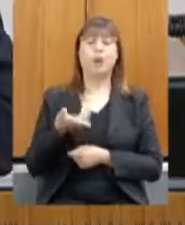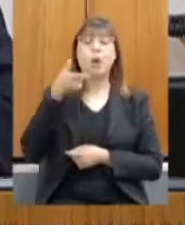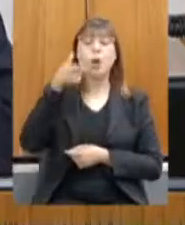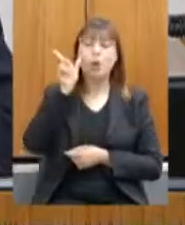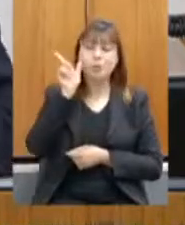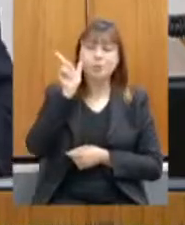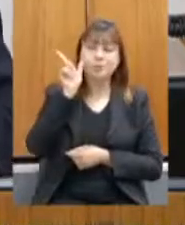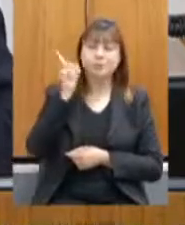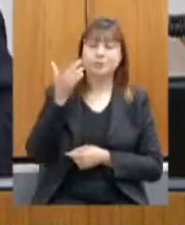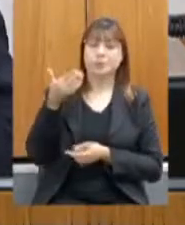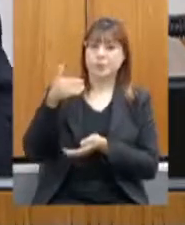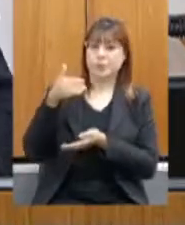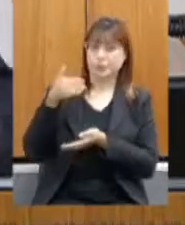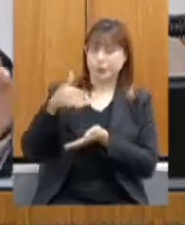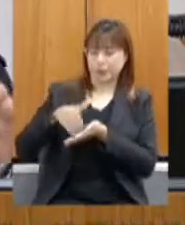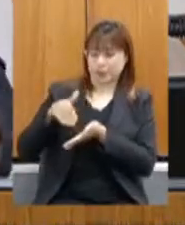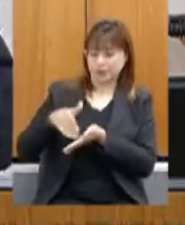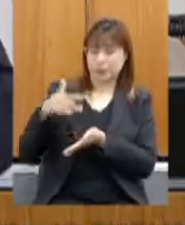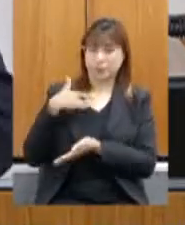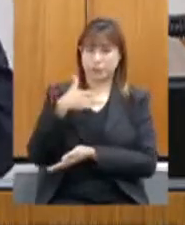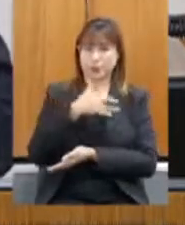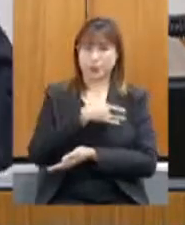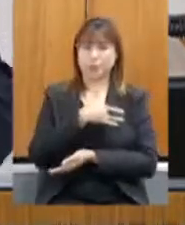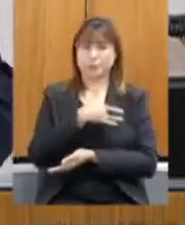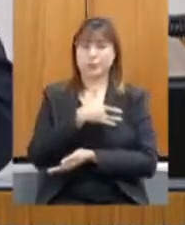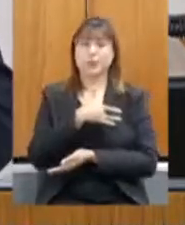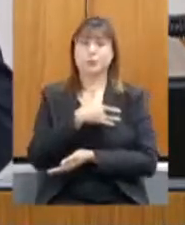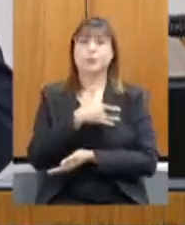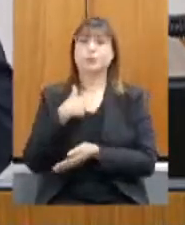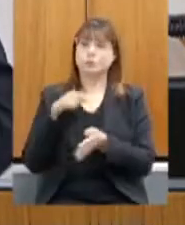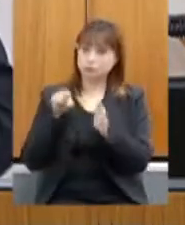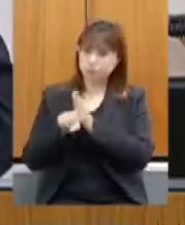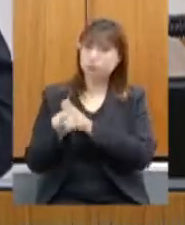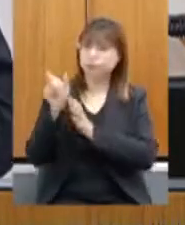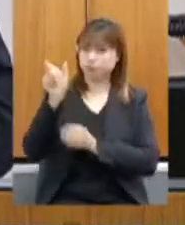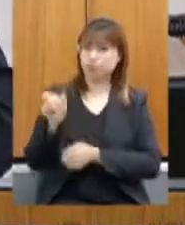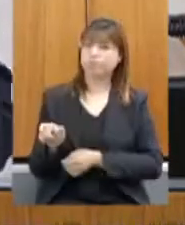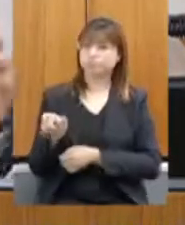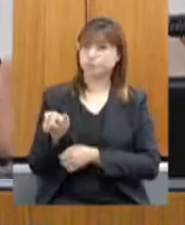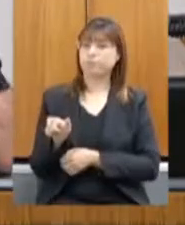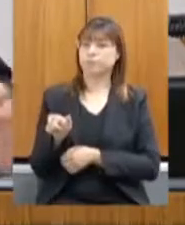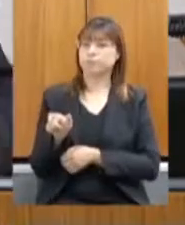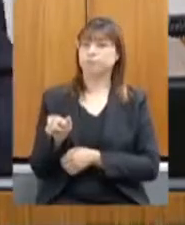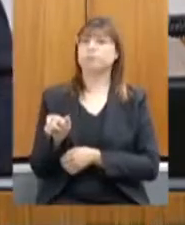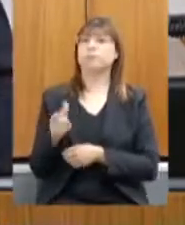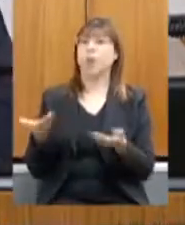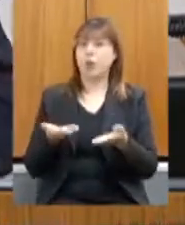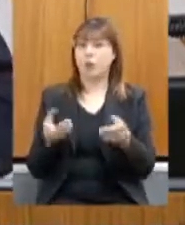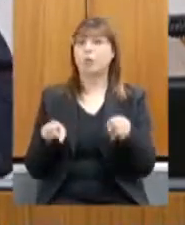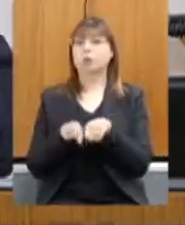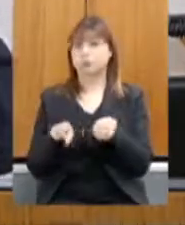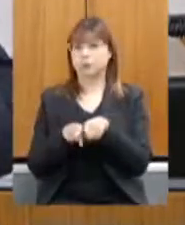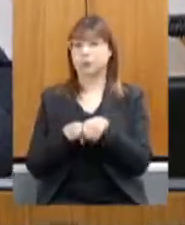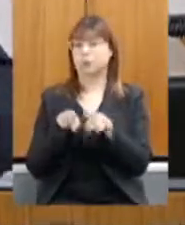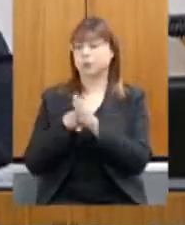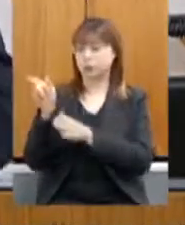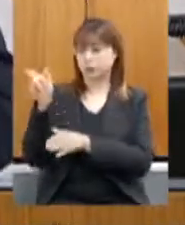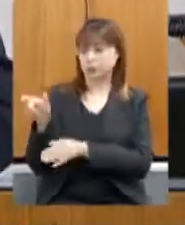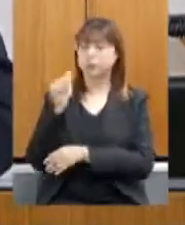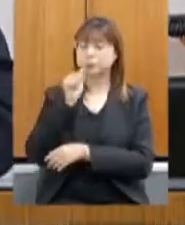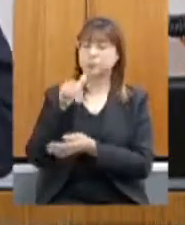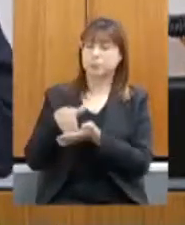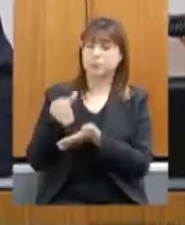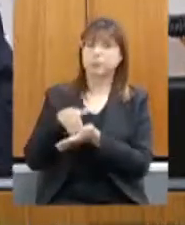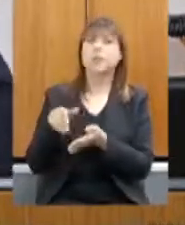conosco o secretário e o secretário de saúde e eu fiz essa indagação a ele e faço essa senhora e farei também